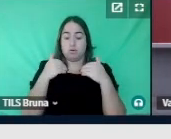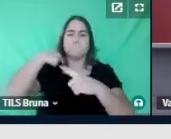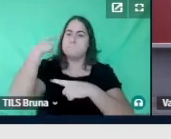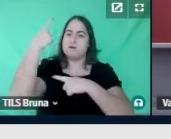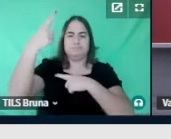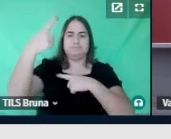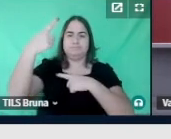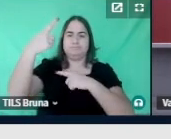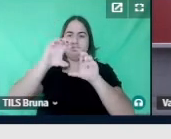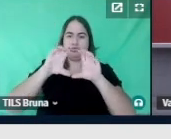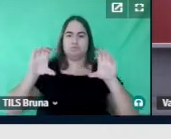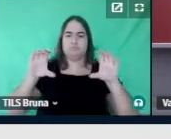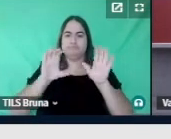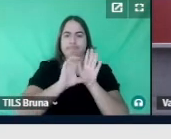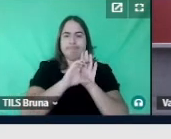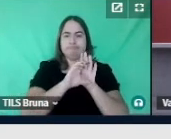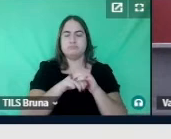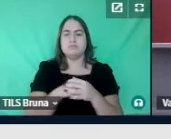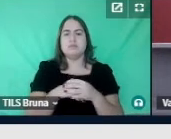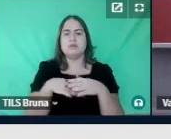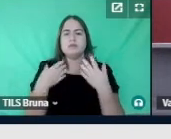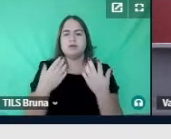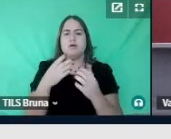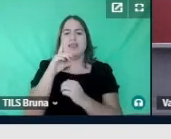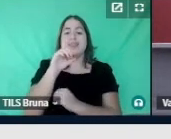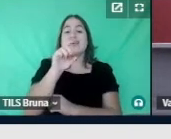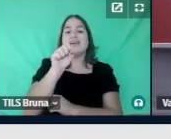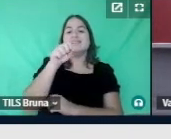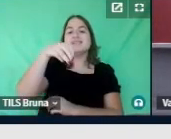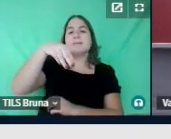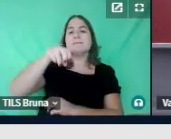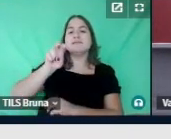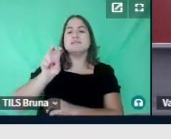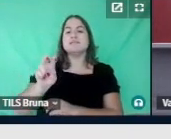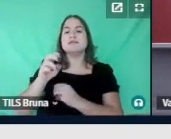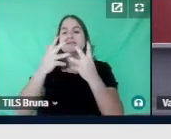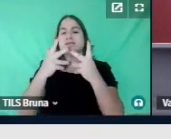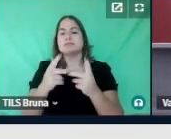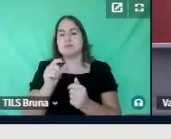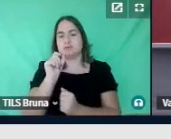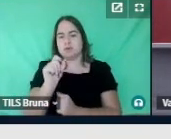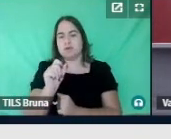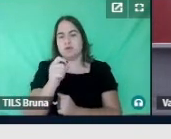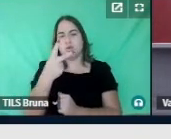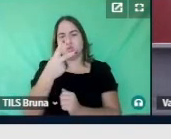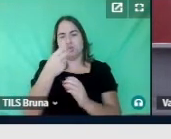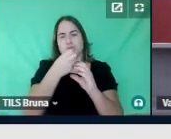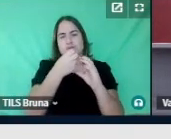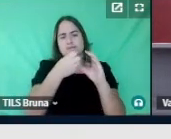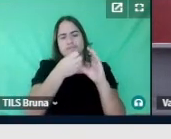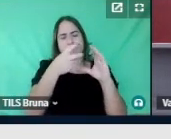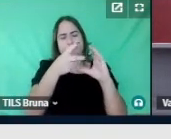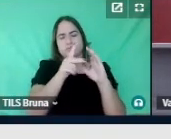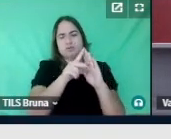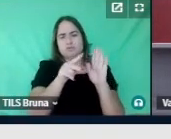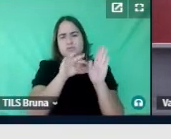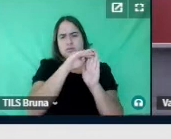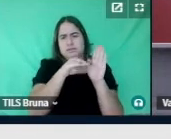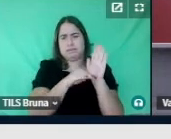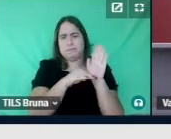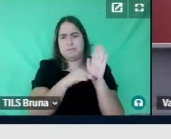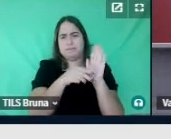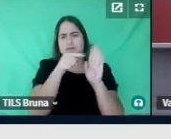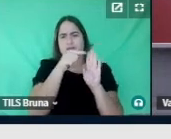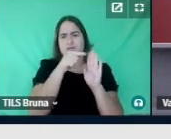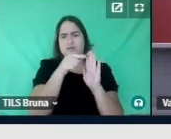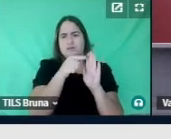gente? O DSM-5, ele expõe duas categorias. Déficits persistentes na comunicação